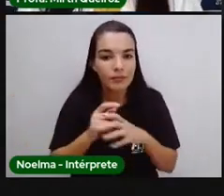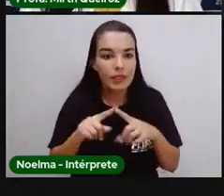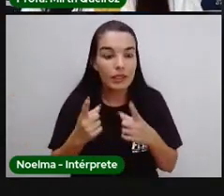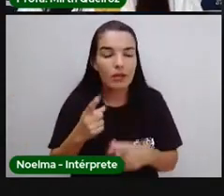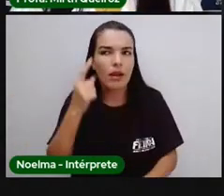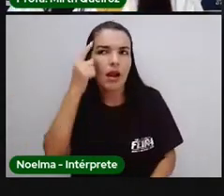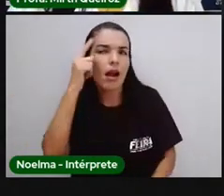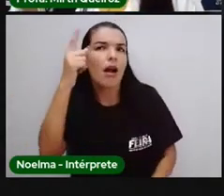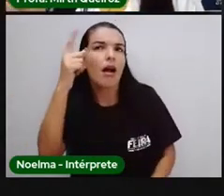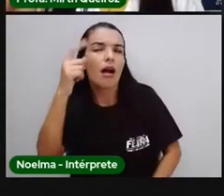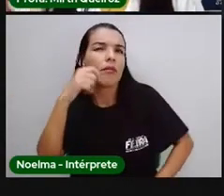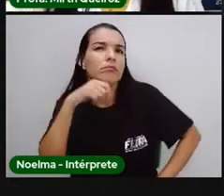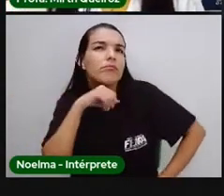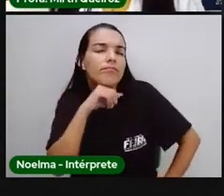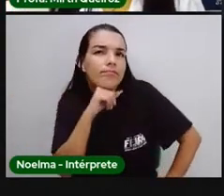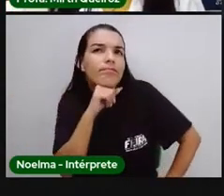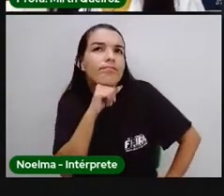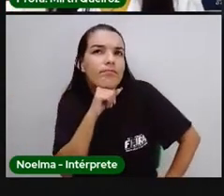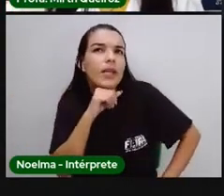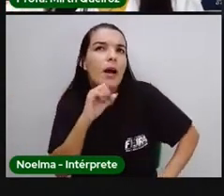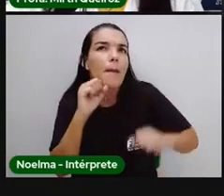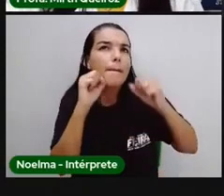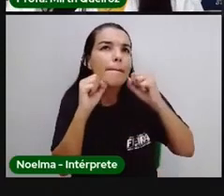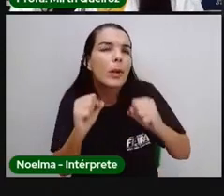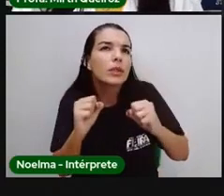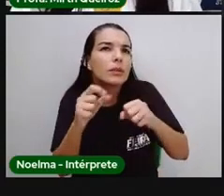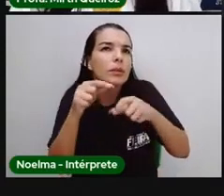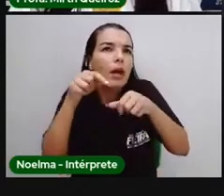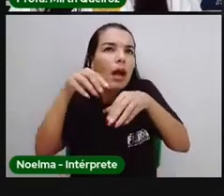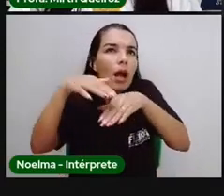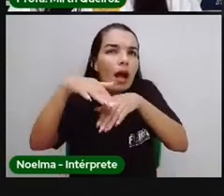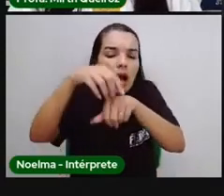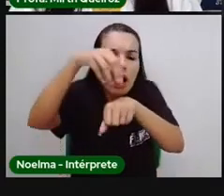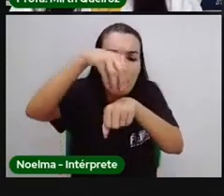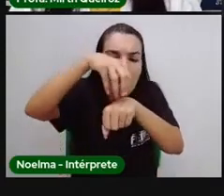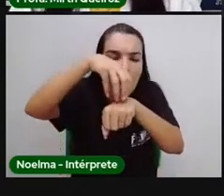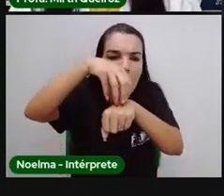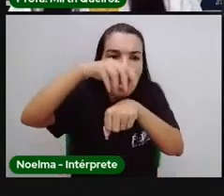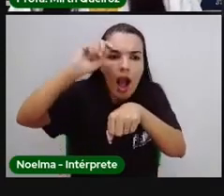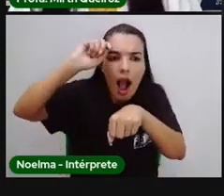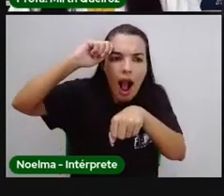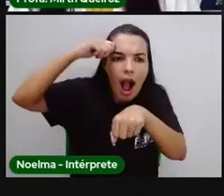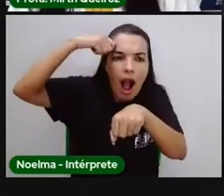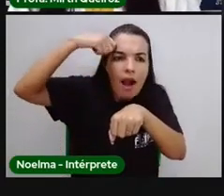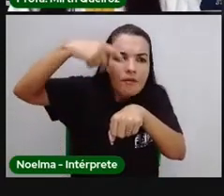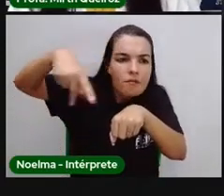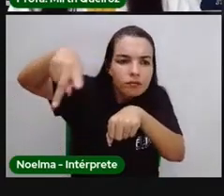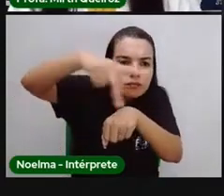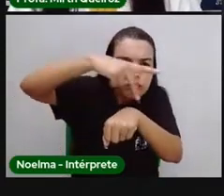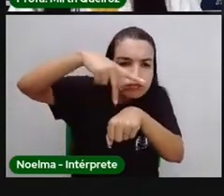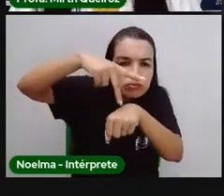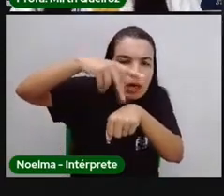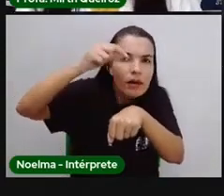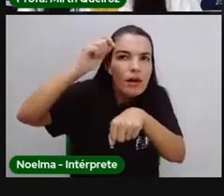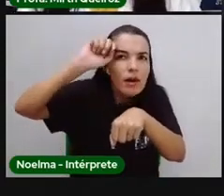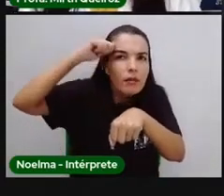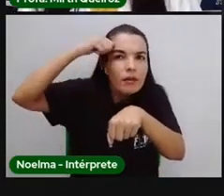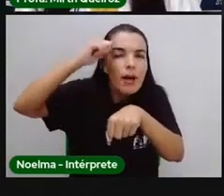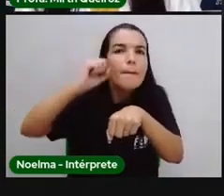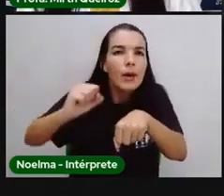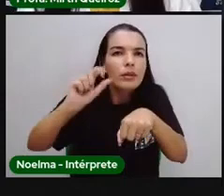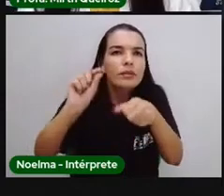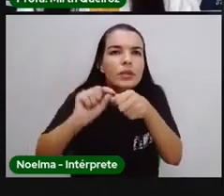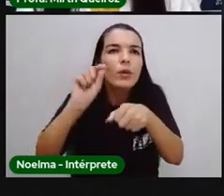Ele disse que, ah, a gente pode contornar o continente africano. E com isso, nós vamos